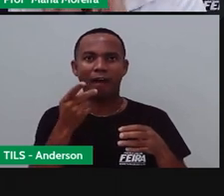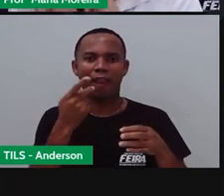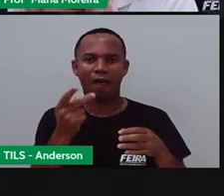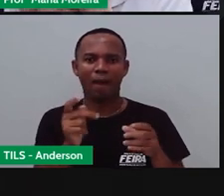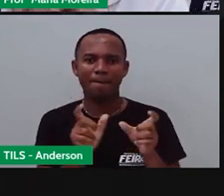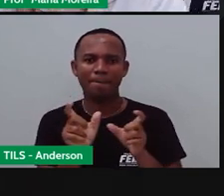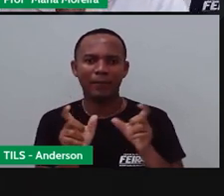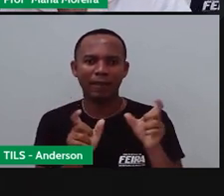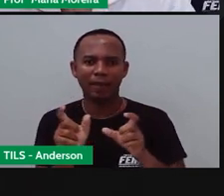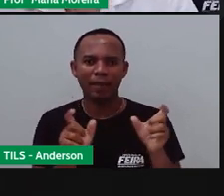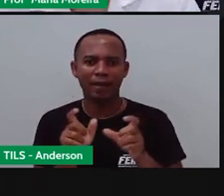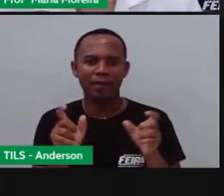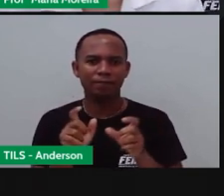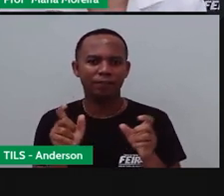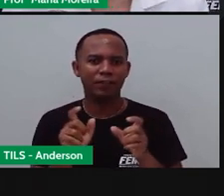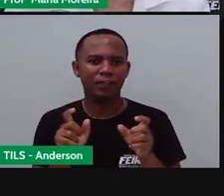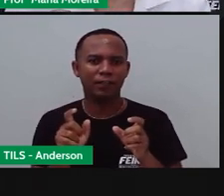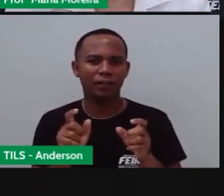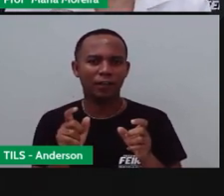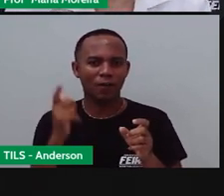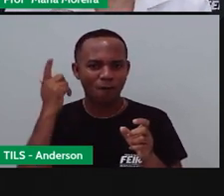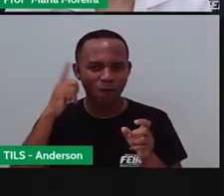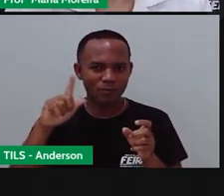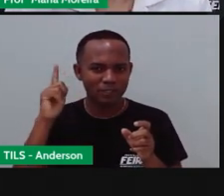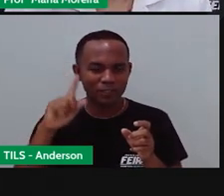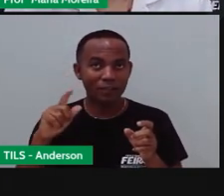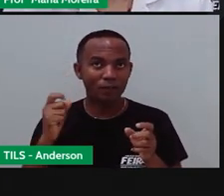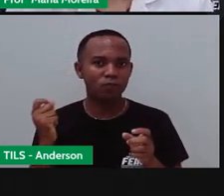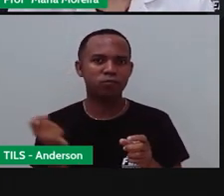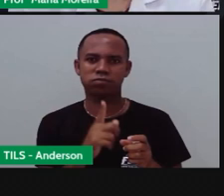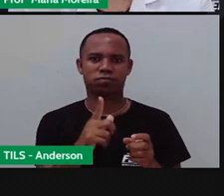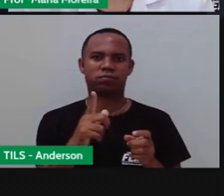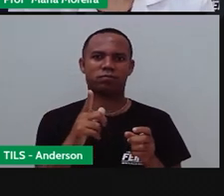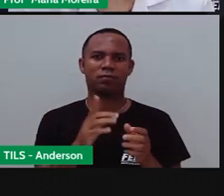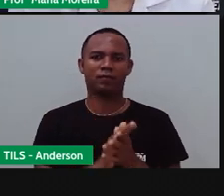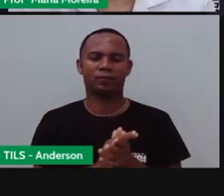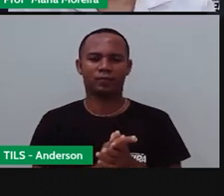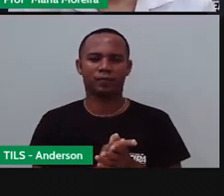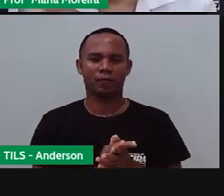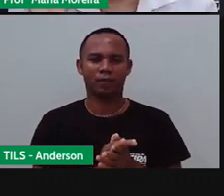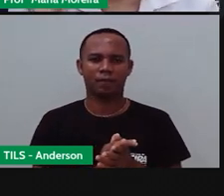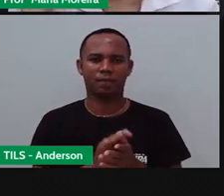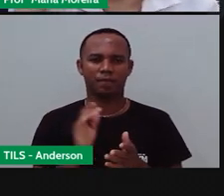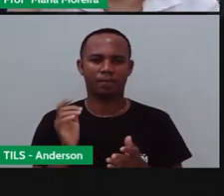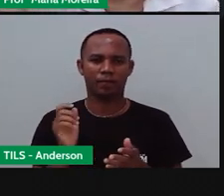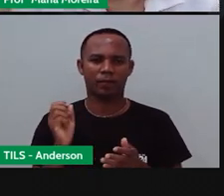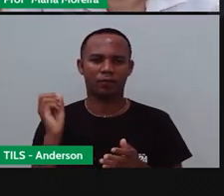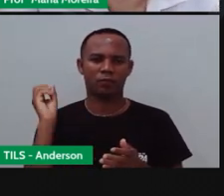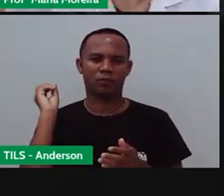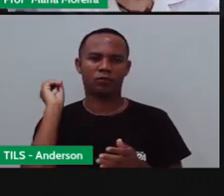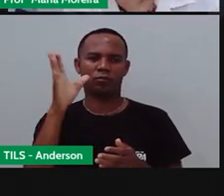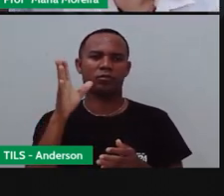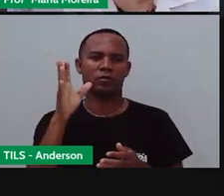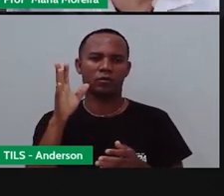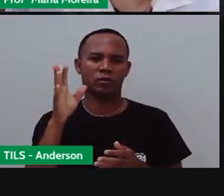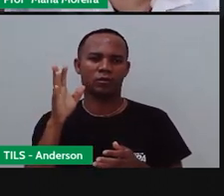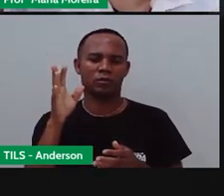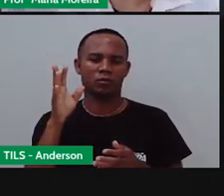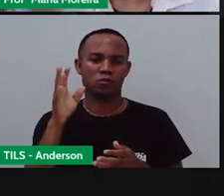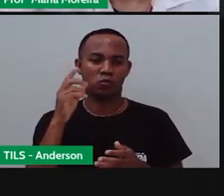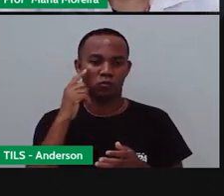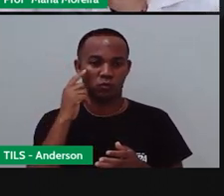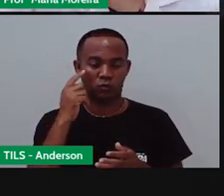Ele Sussurra Ele fez isso Arremessando a chave Pela